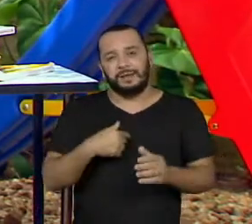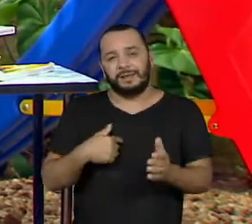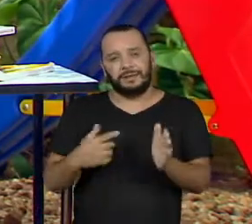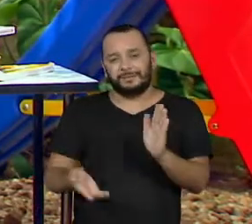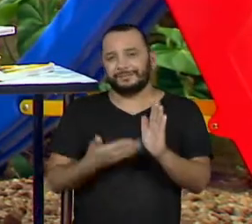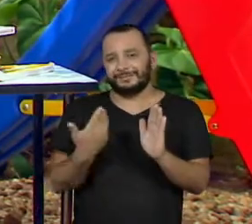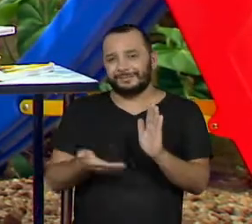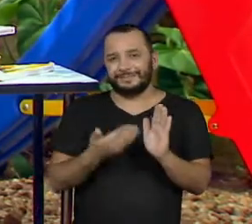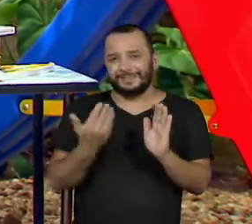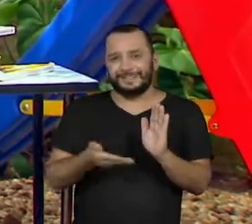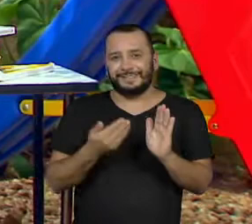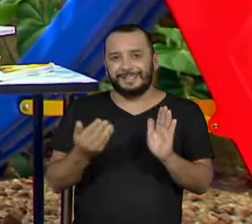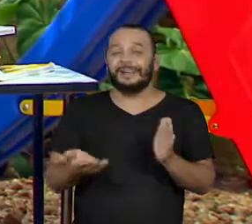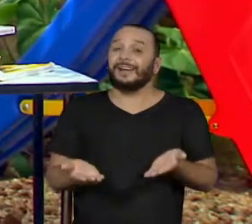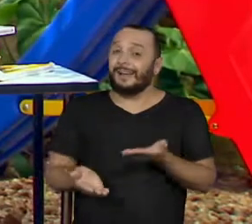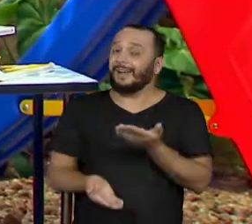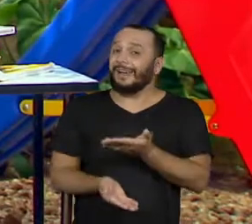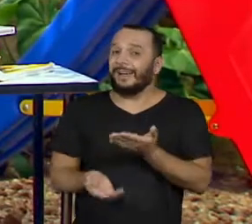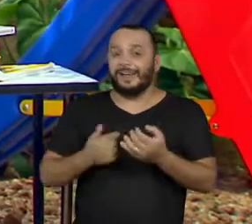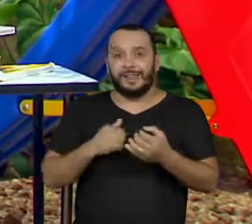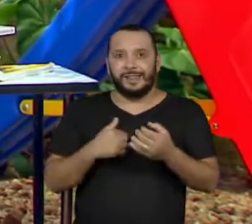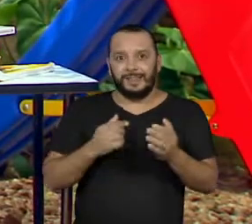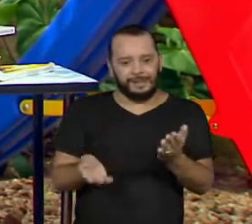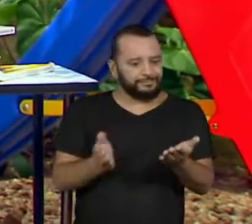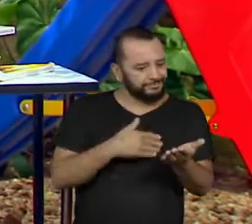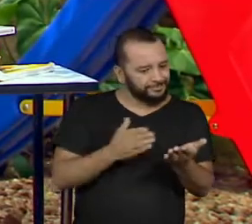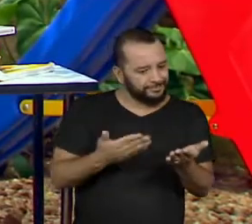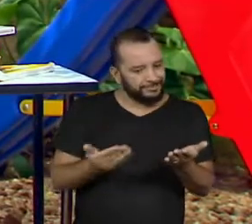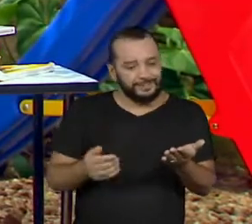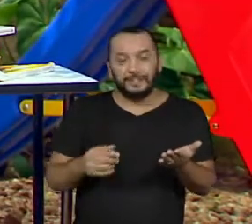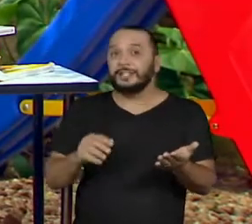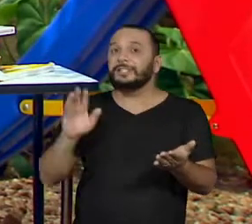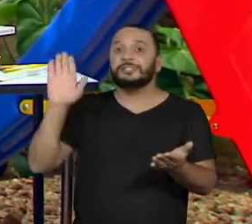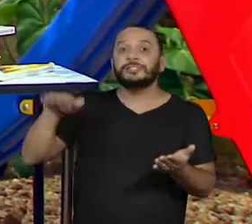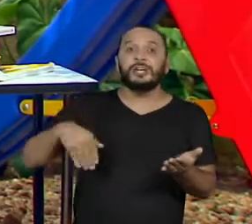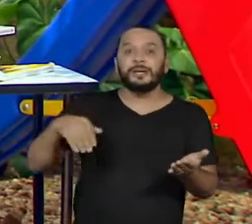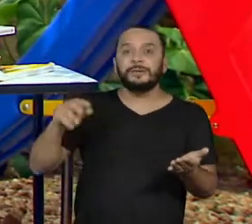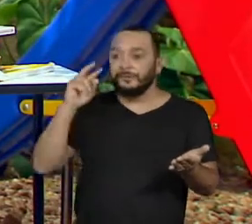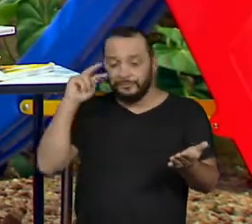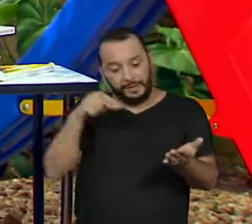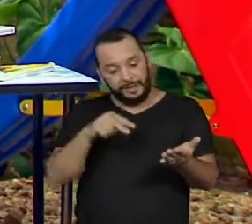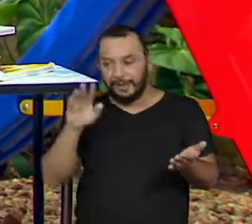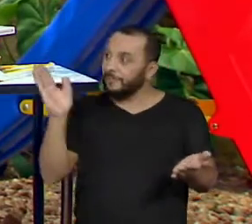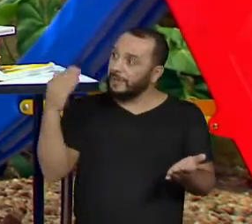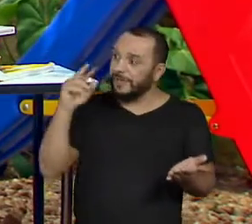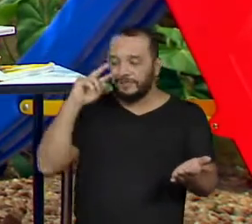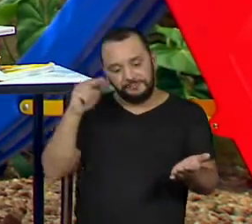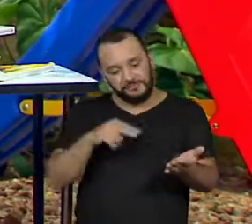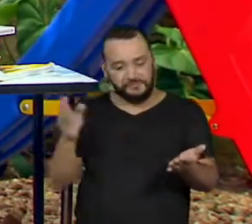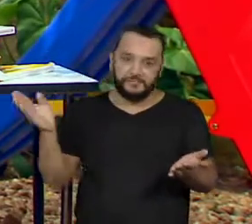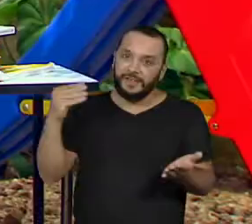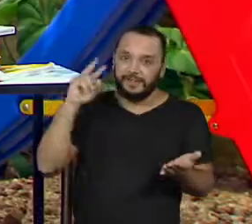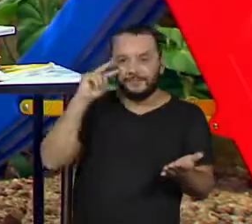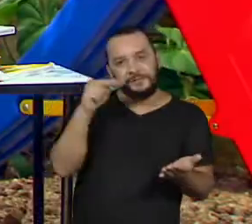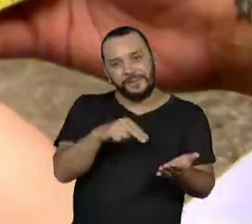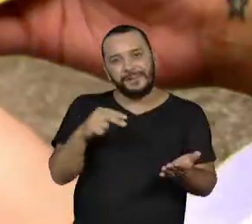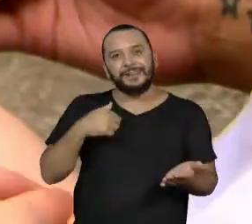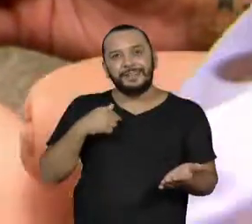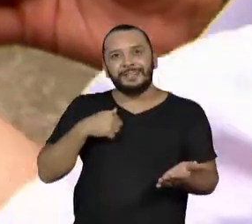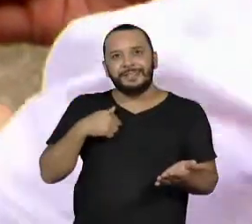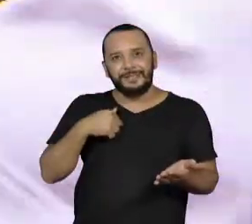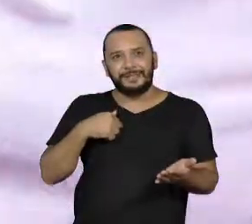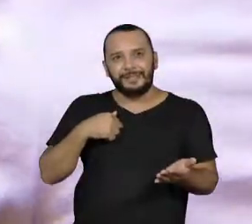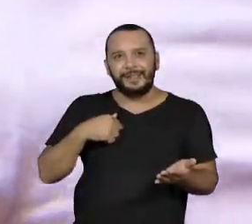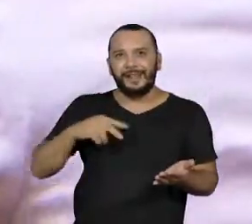volta para ver a história, ela chama a gente para ver passagens da história que ela lembra, para